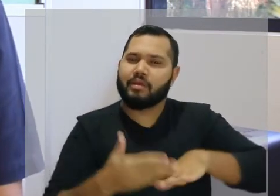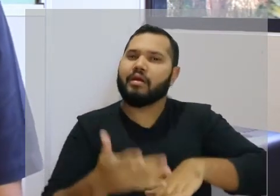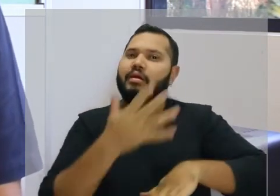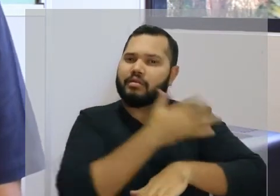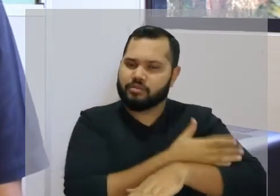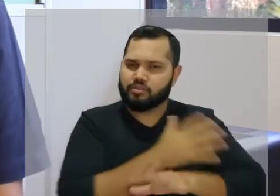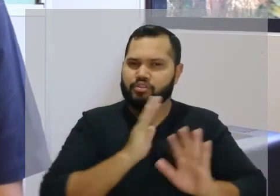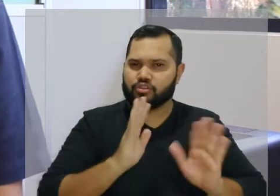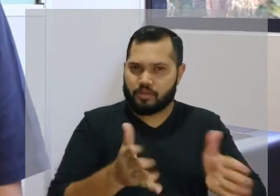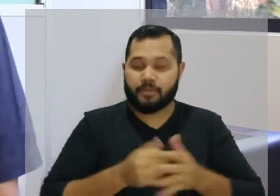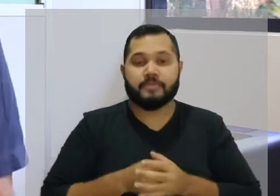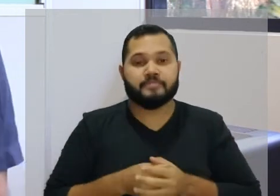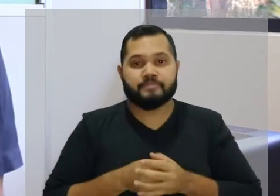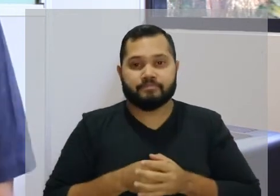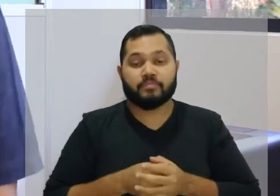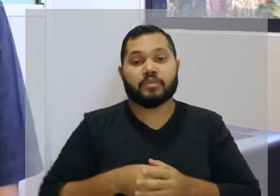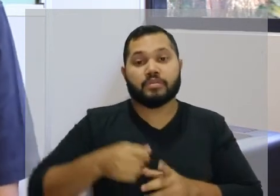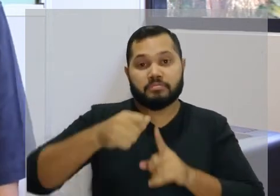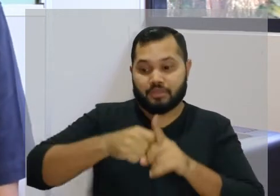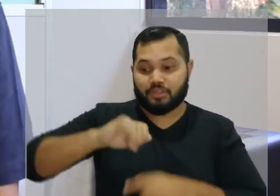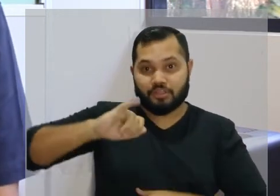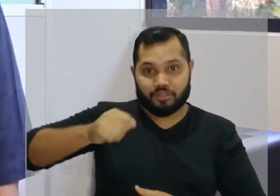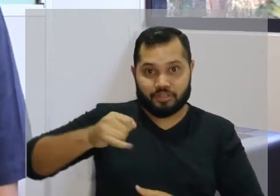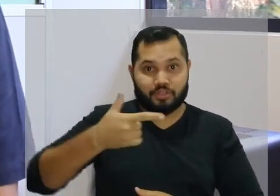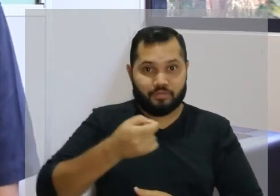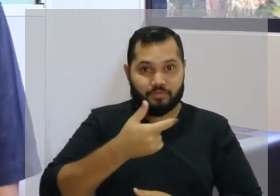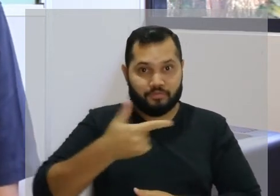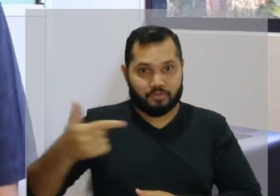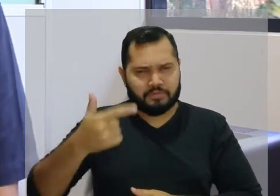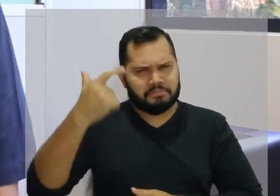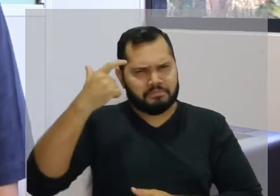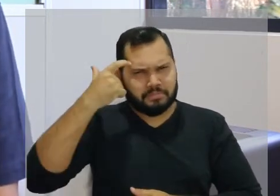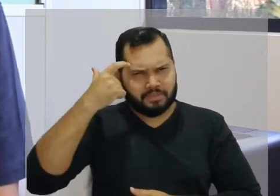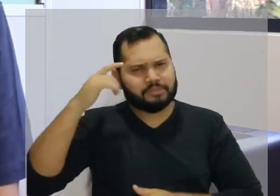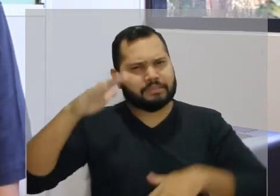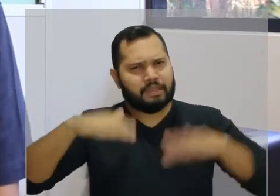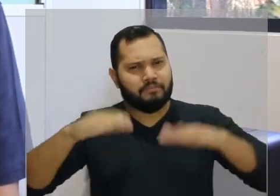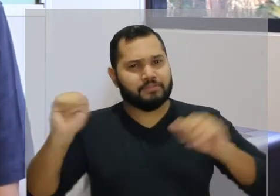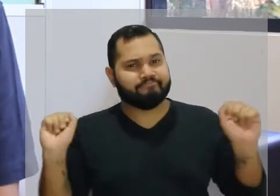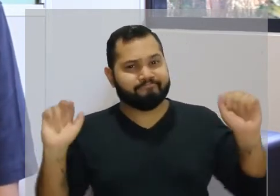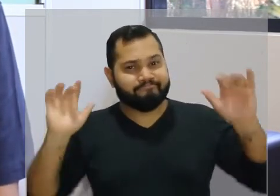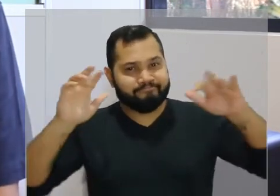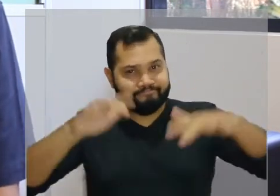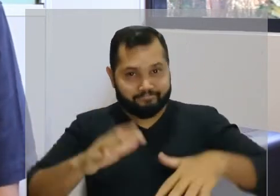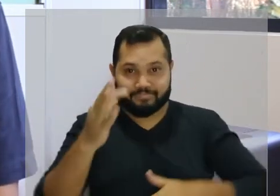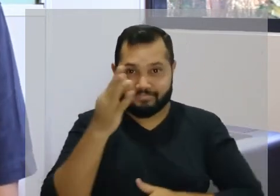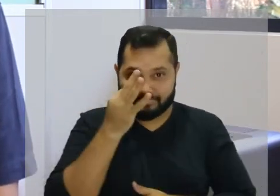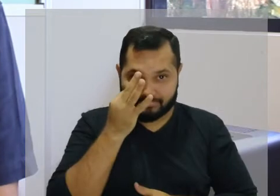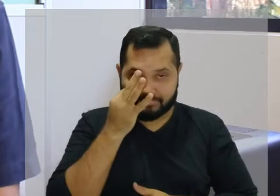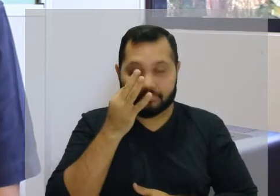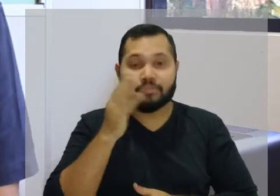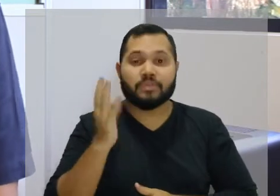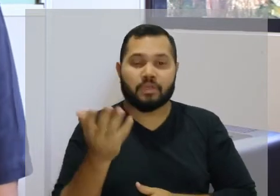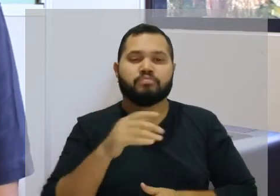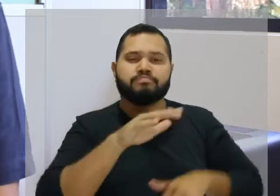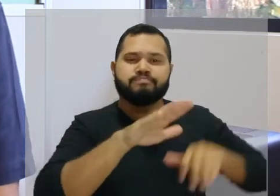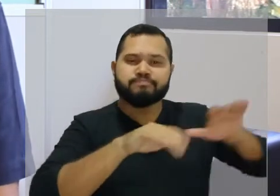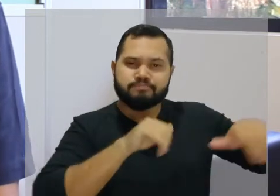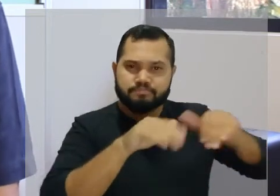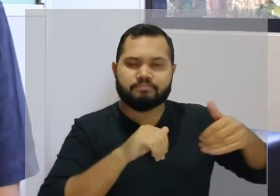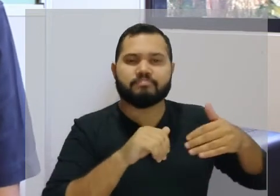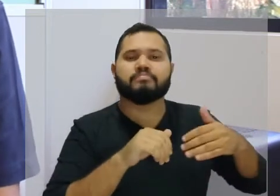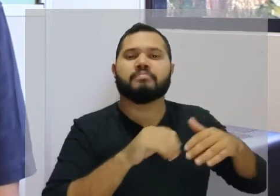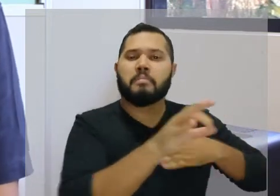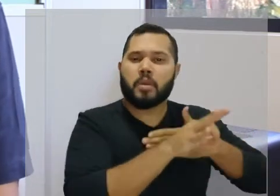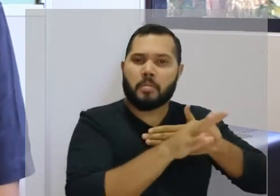Pensando no retorno presencial de janeiro de 2022, nós reunimos com a Proplan, com a